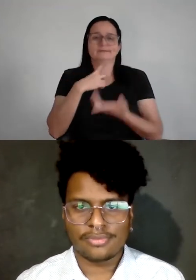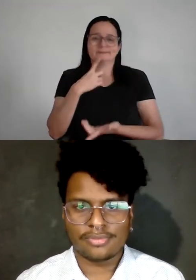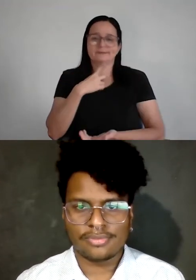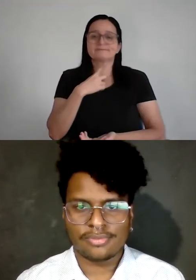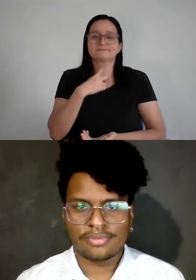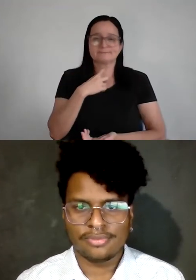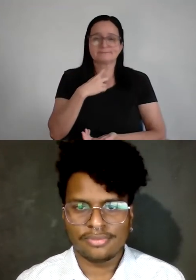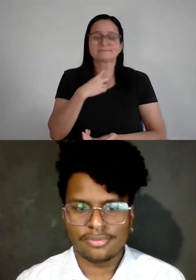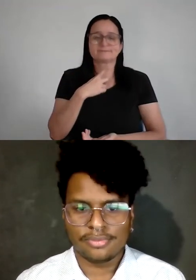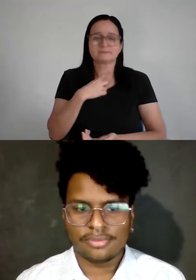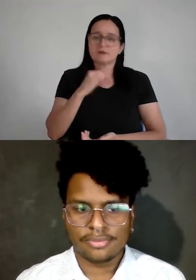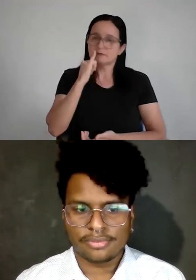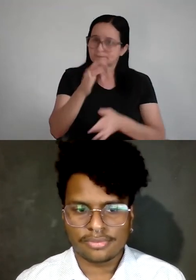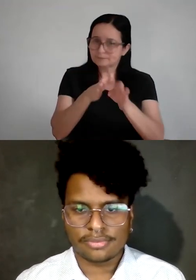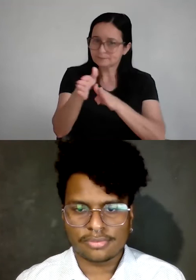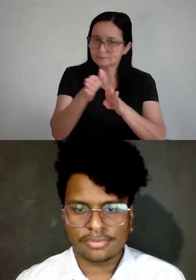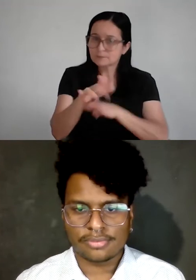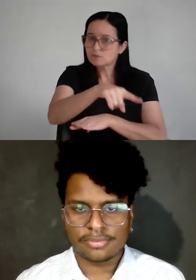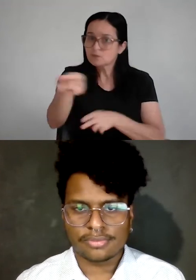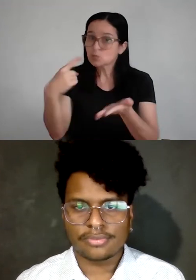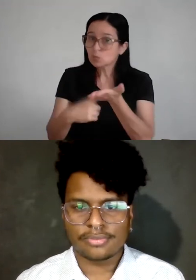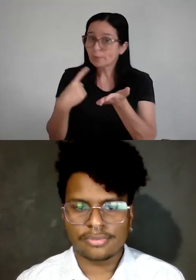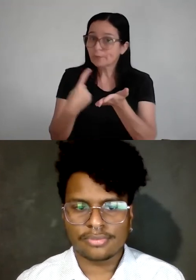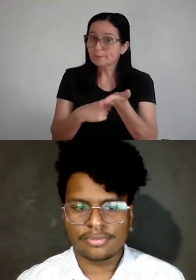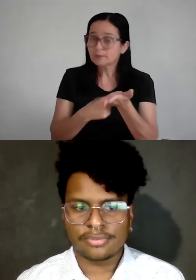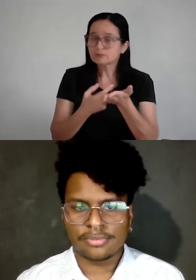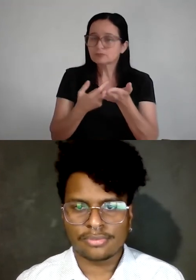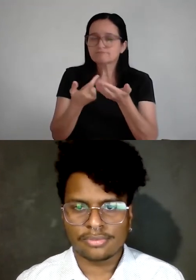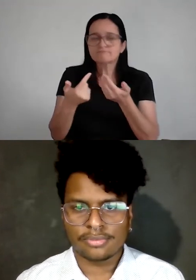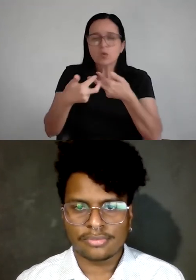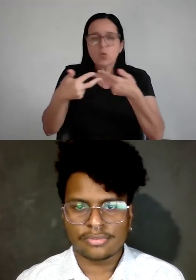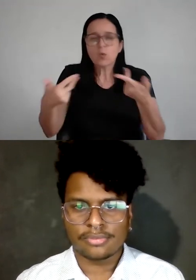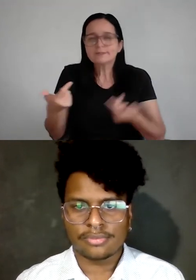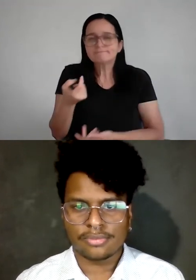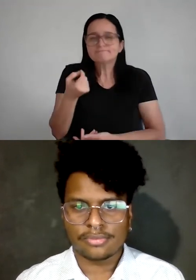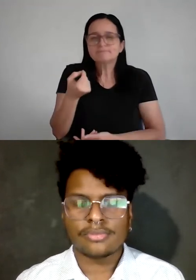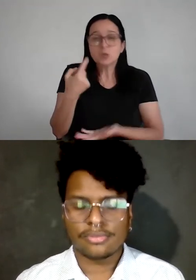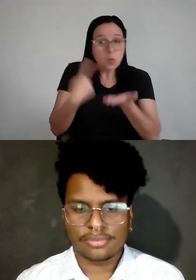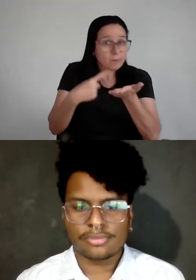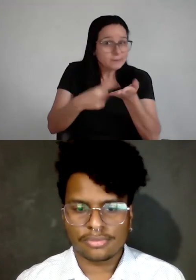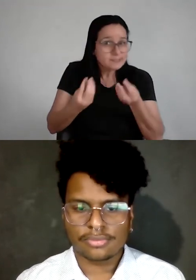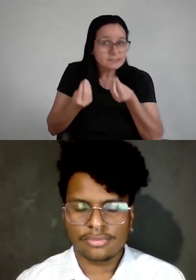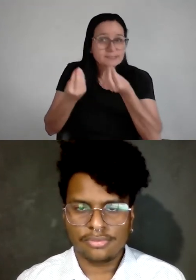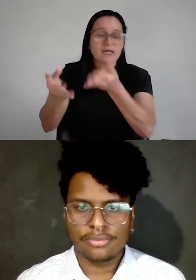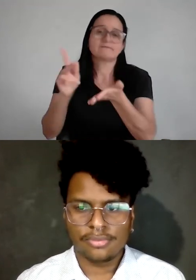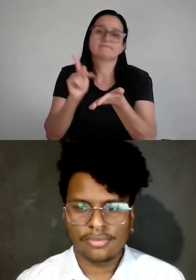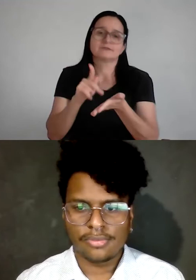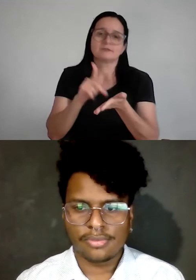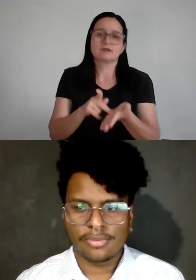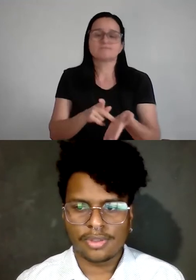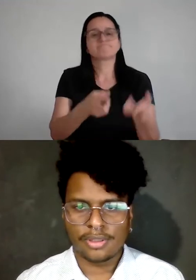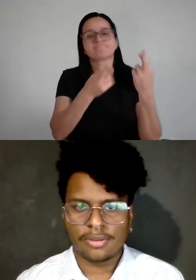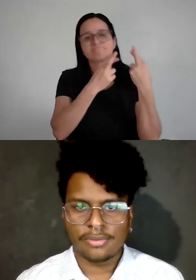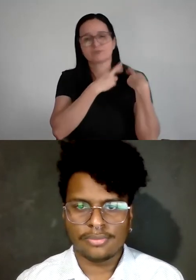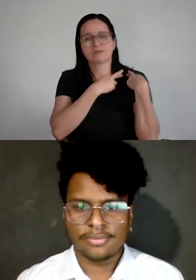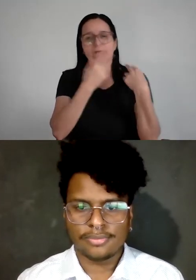então a recomendação é se comprometa com pequenas coisas e aliás, se você se comprometer, entrega, aprende a entregar as coisas, não deixa